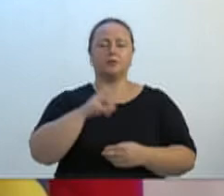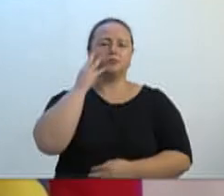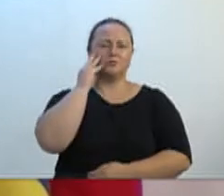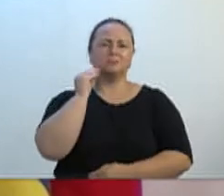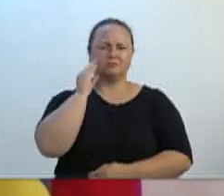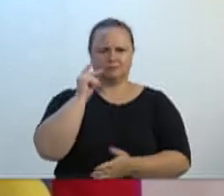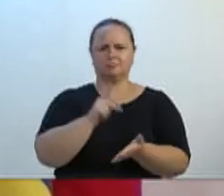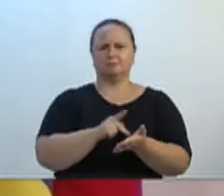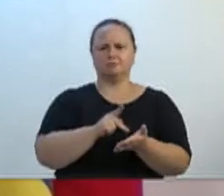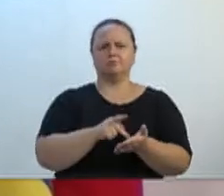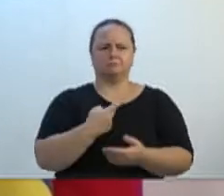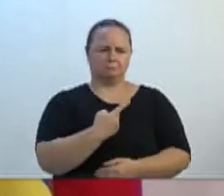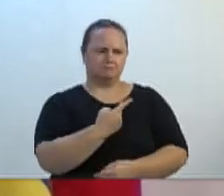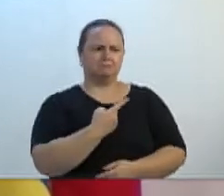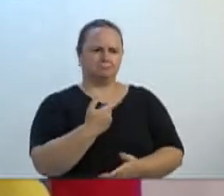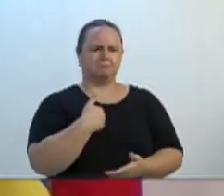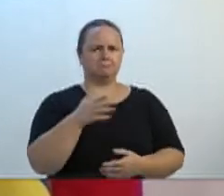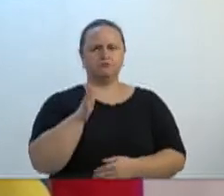vezes